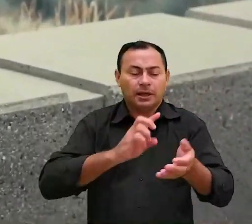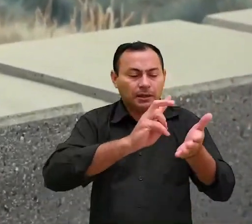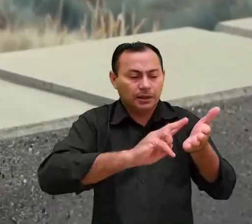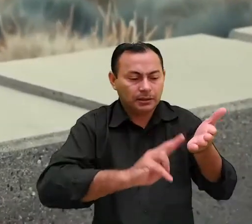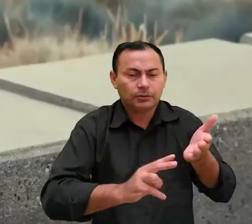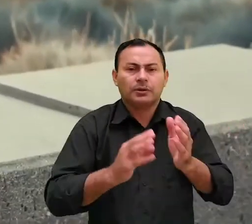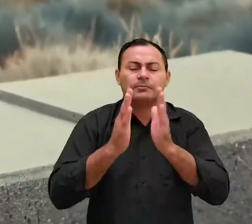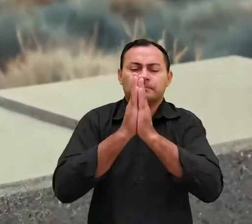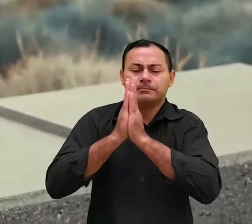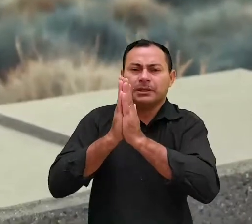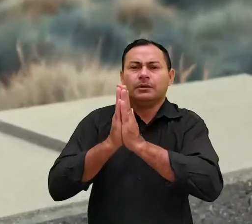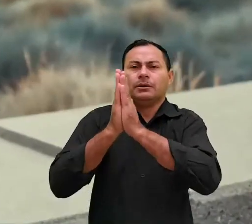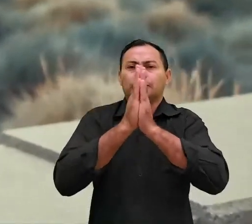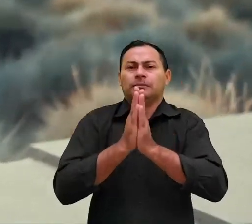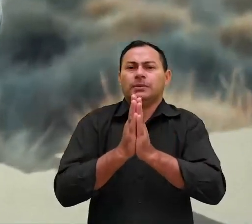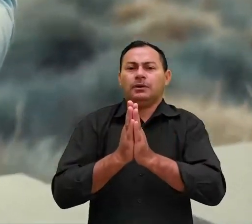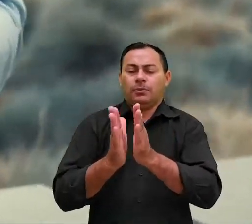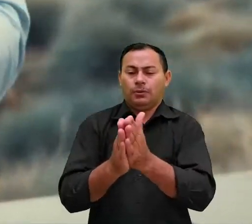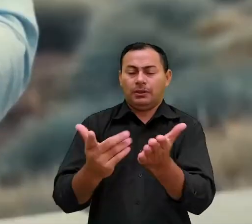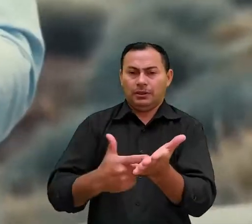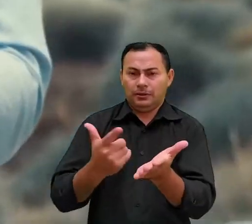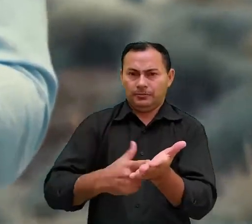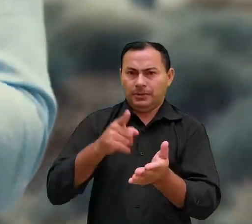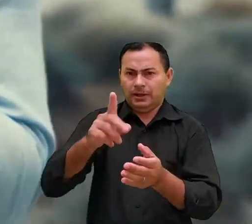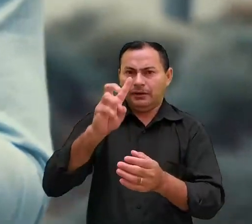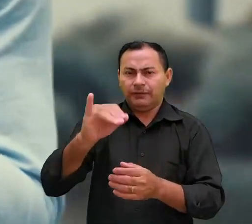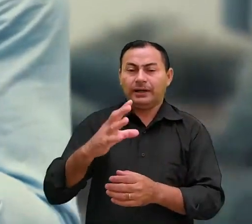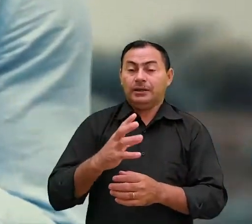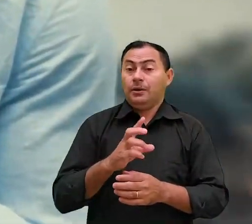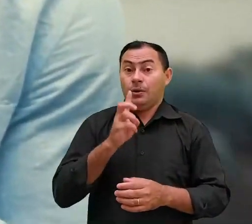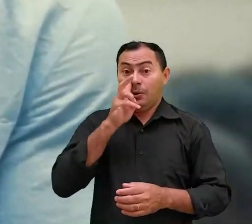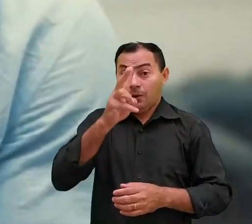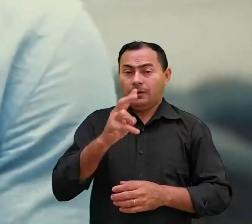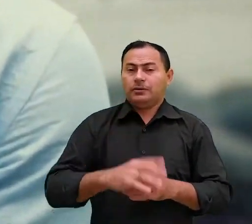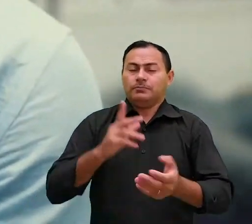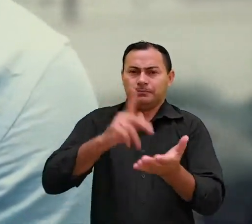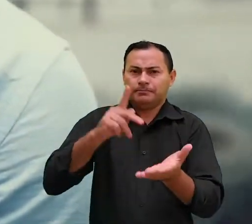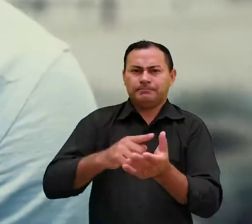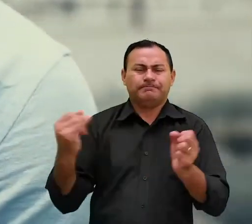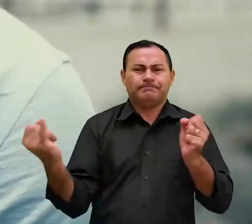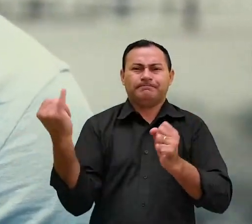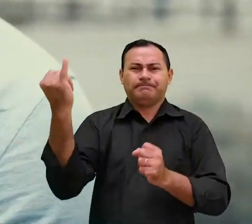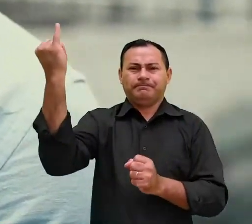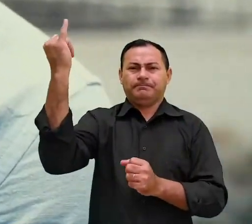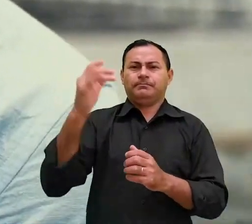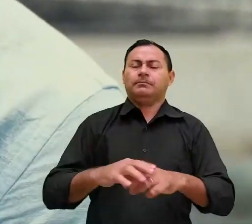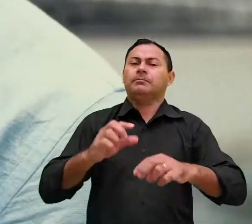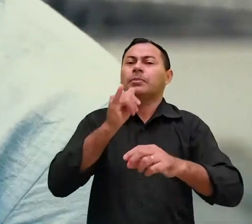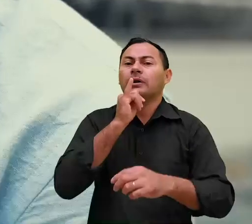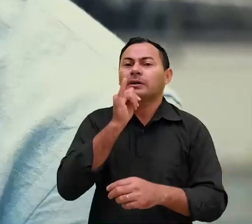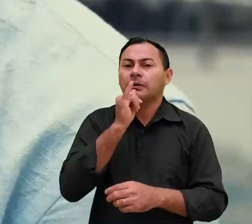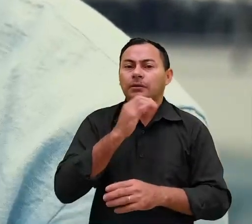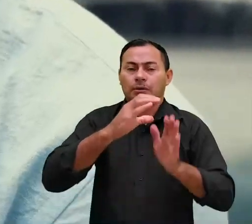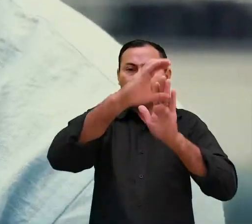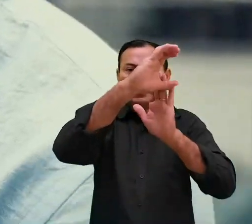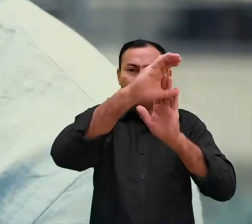através da leitura meditação e oração sobre o livro você vai se enriquecer com verdades preciosas por exemplo no capítulo